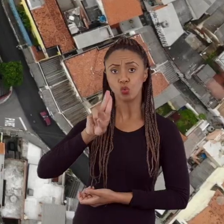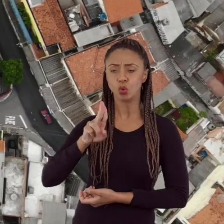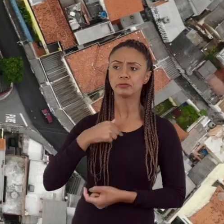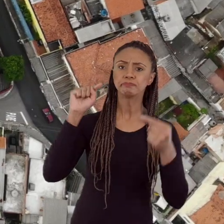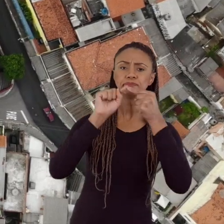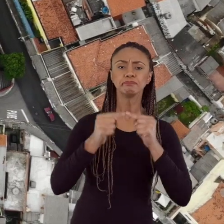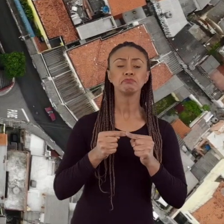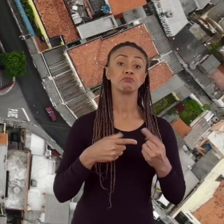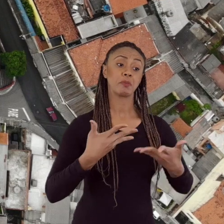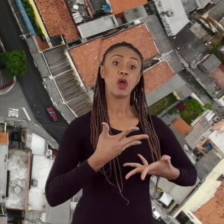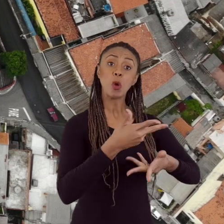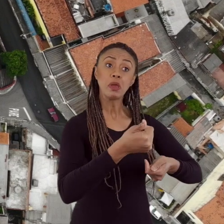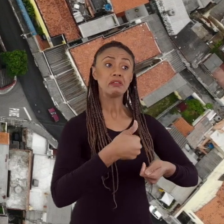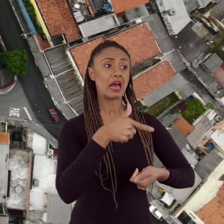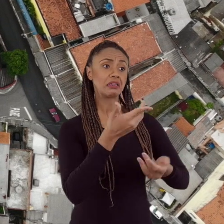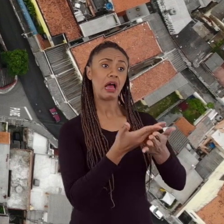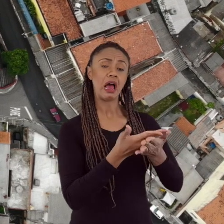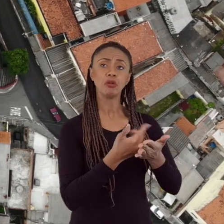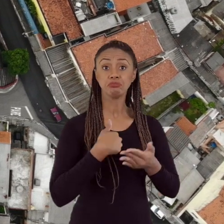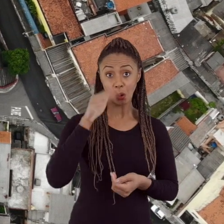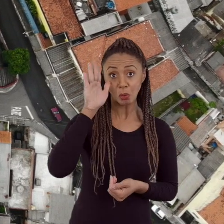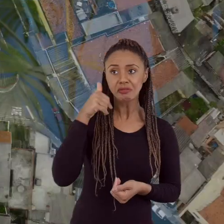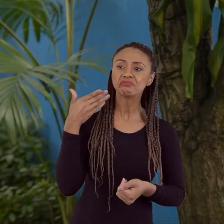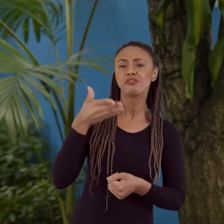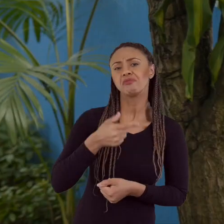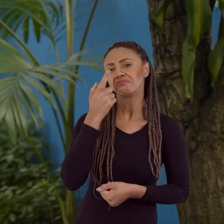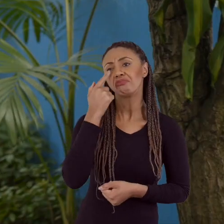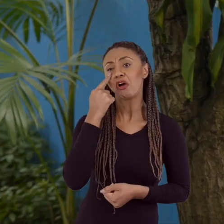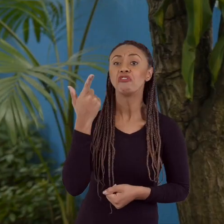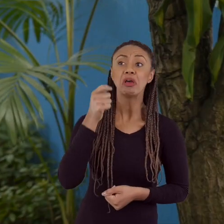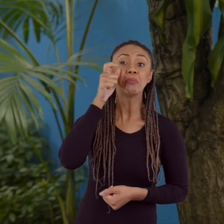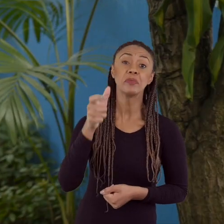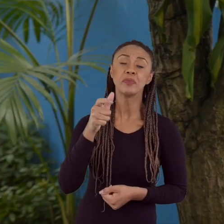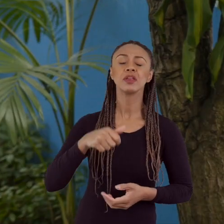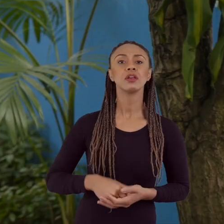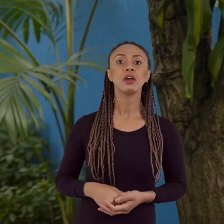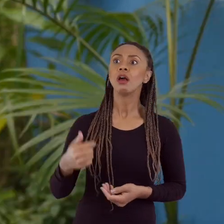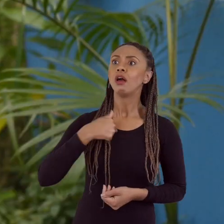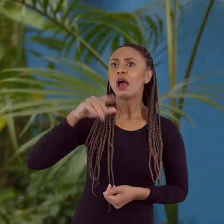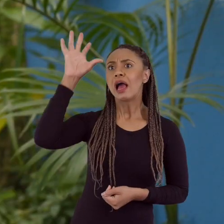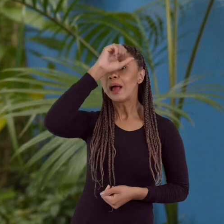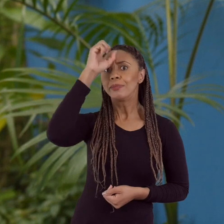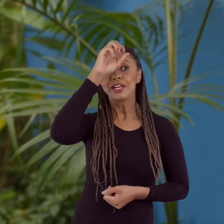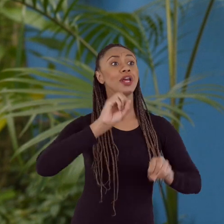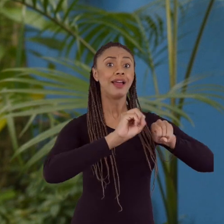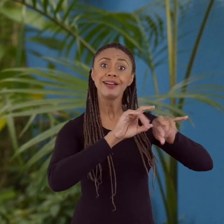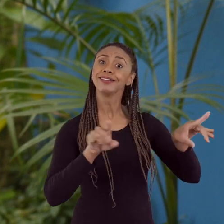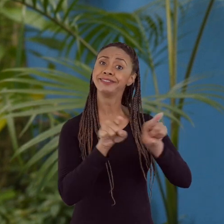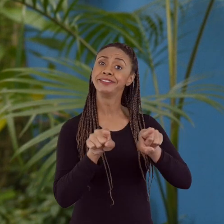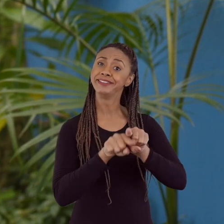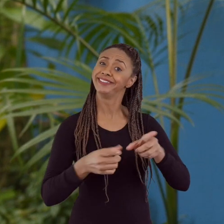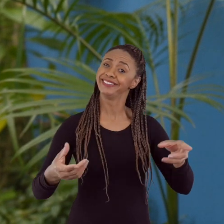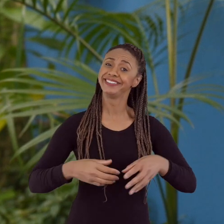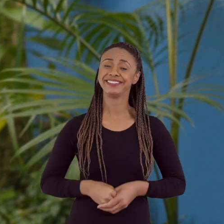uso. Me convidaram para vir na aula e eu sou muito curiosa. Aí eu falei, ah, eu vou lá ver essa aula aí que me interessa, né? Aprendi umas coisas